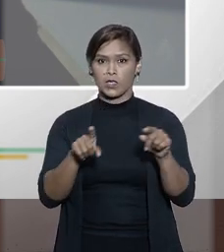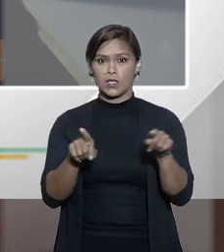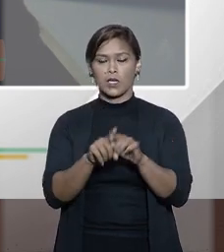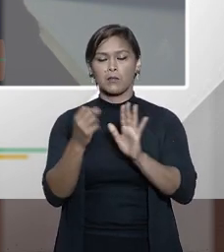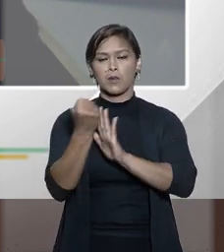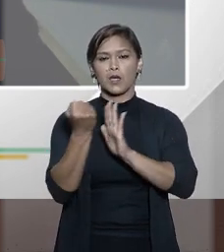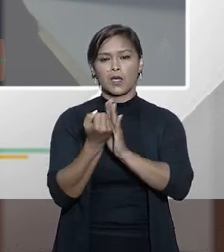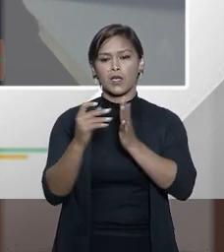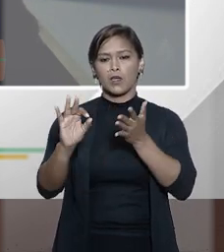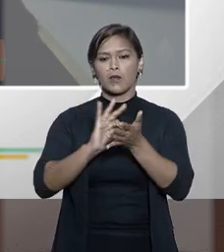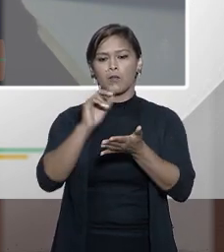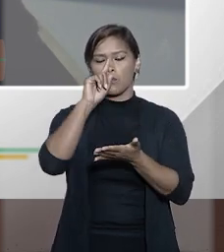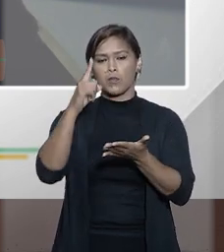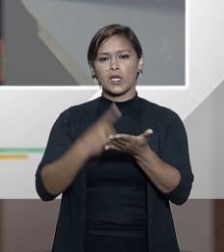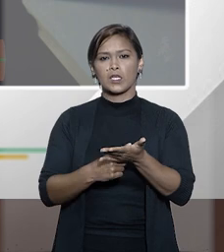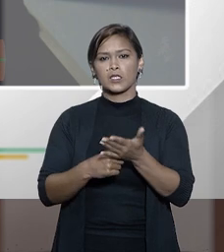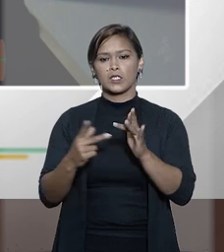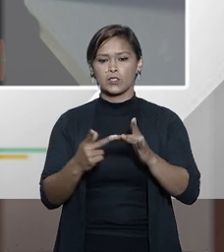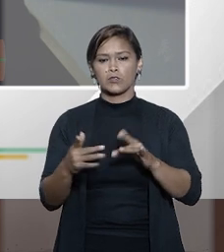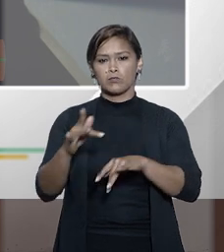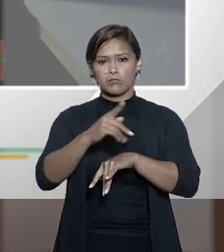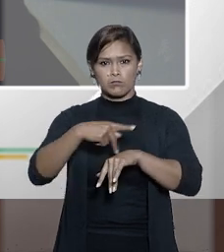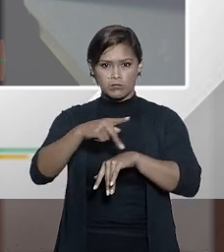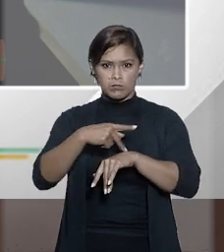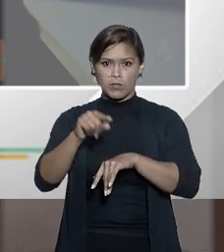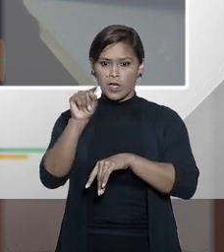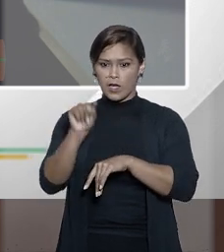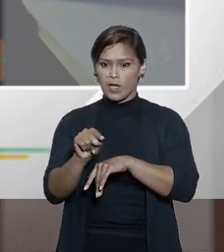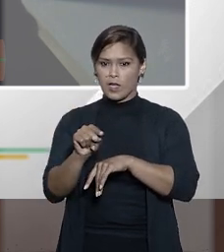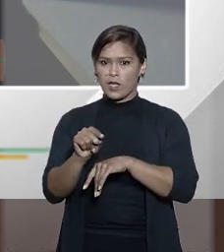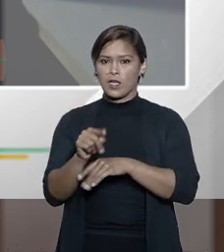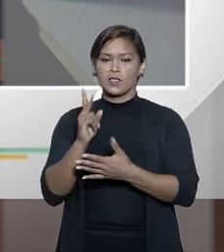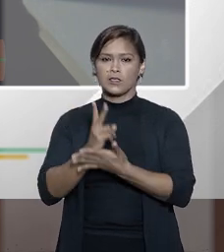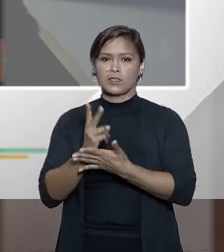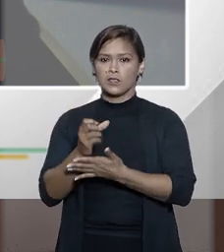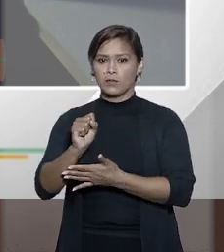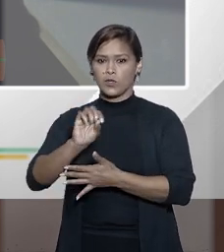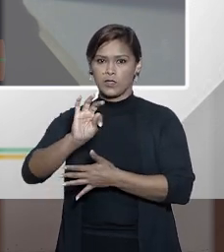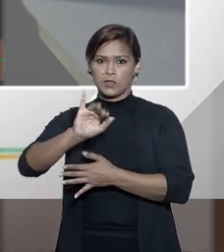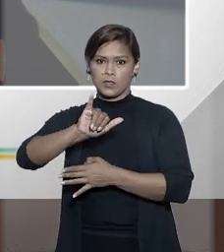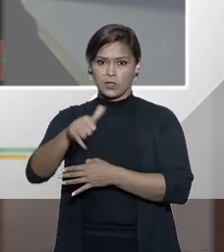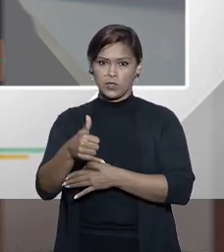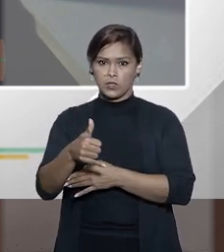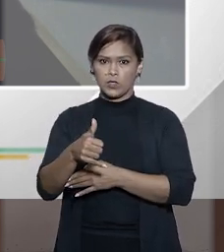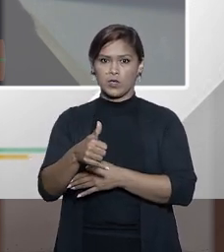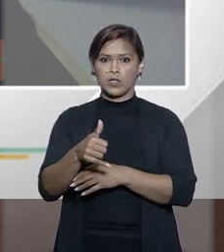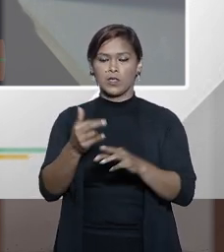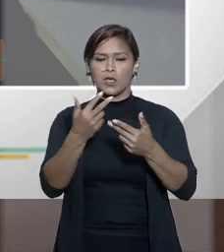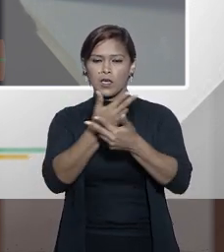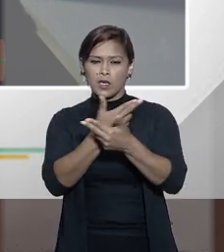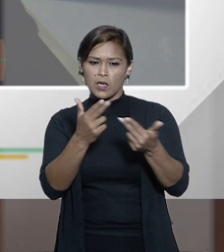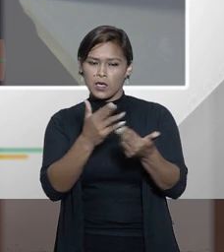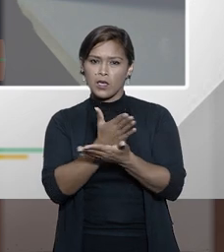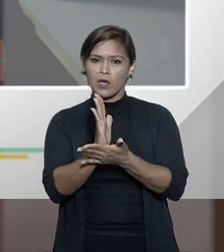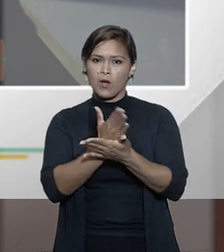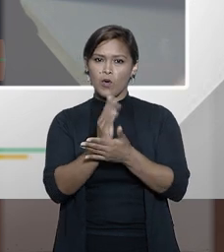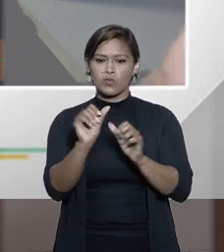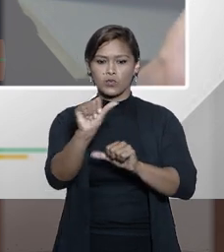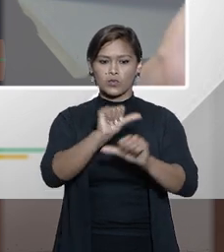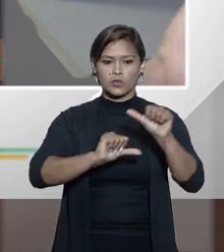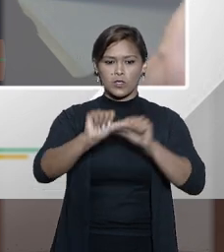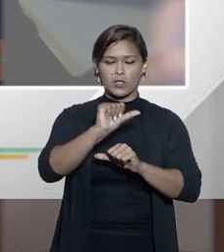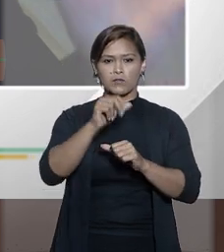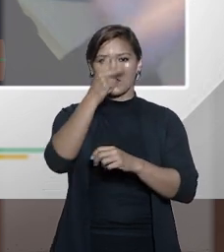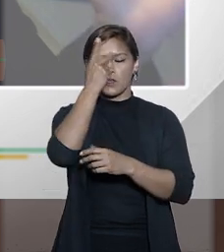homologa a decisão estrangeira é sempre o STJ nos casos de transferência de pessoas